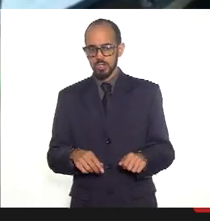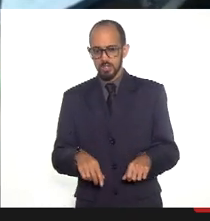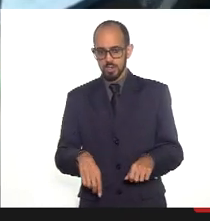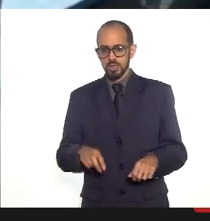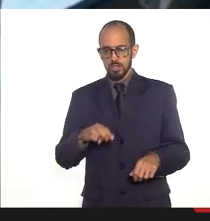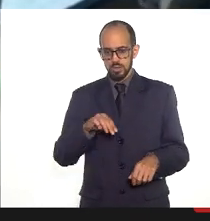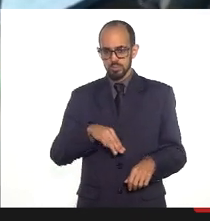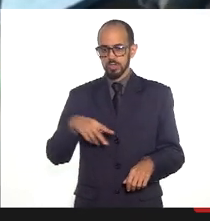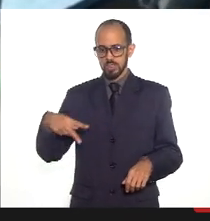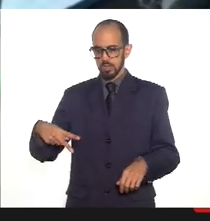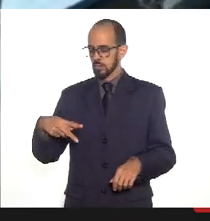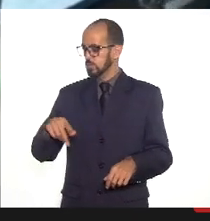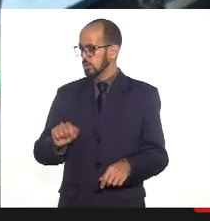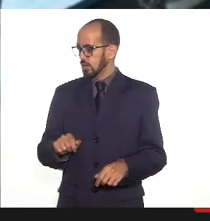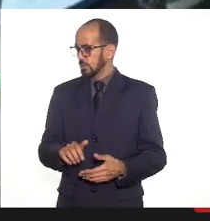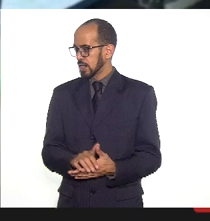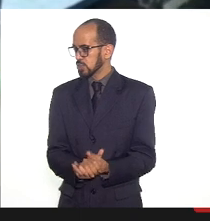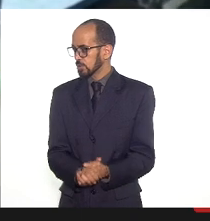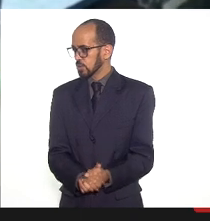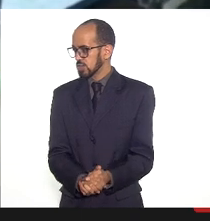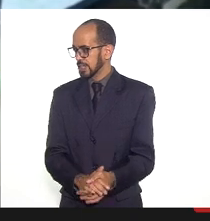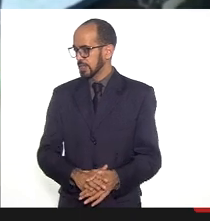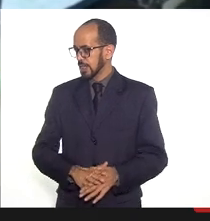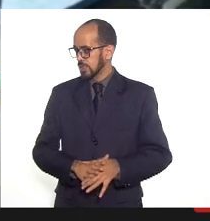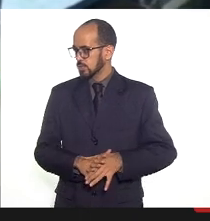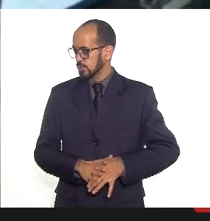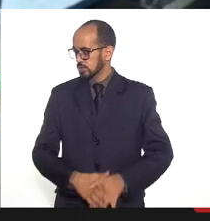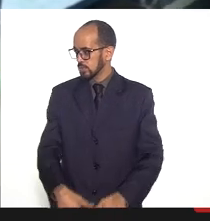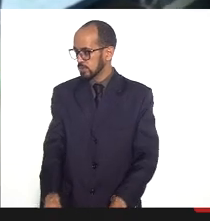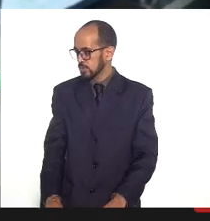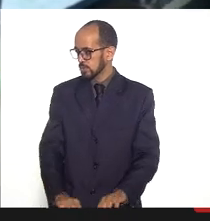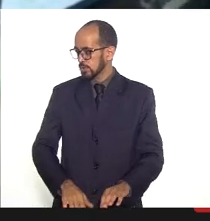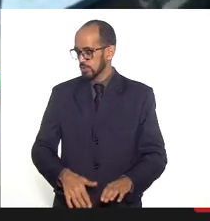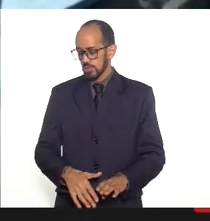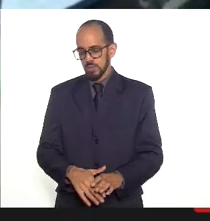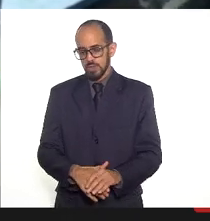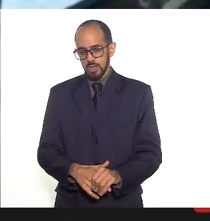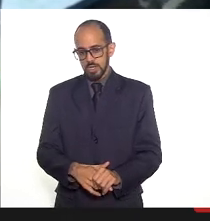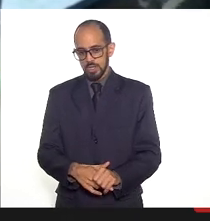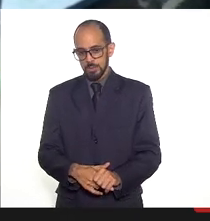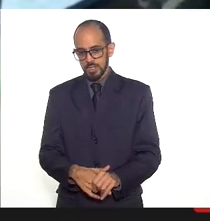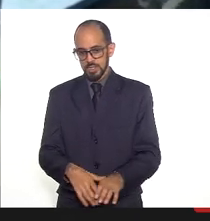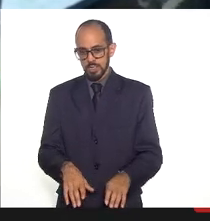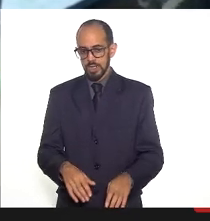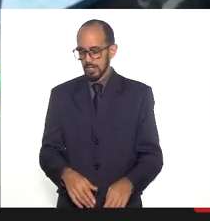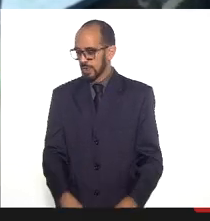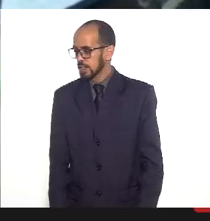qualquer eventual incorreção que a gente tenha pensado nesse período